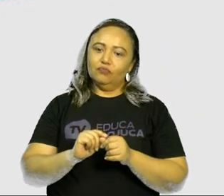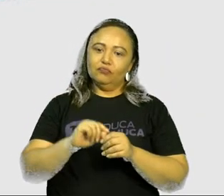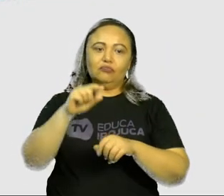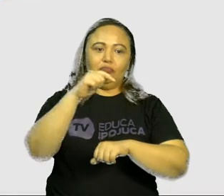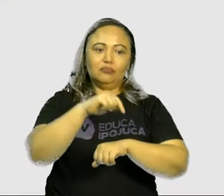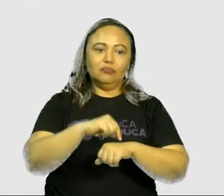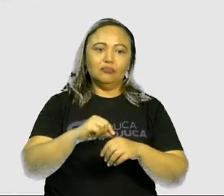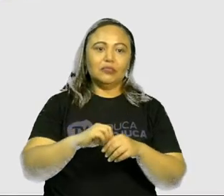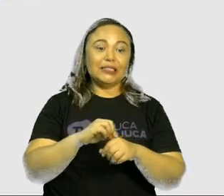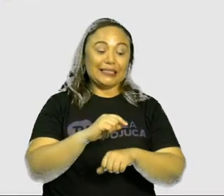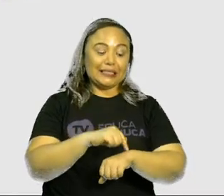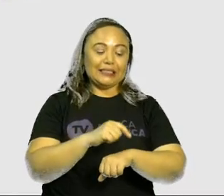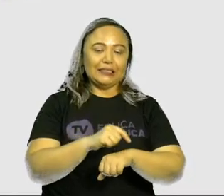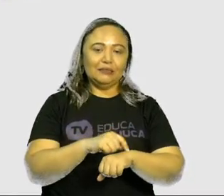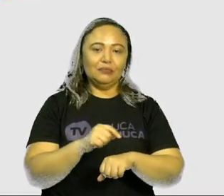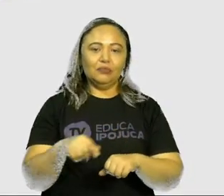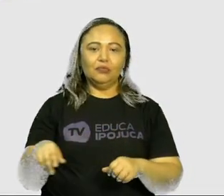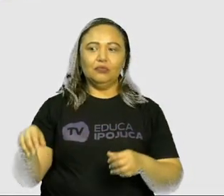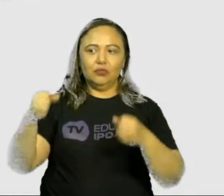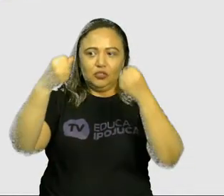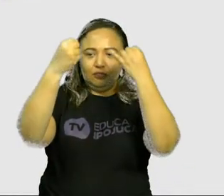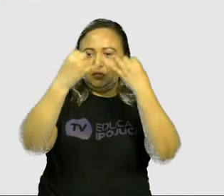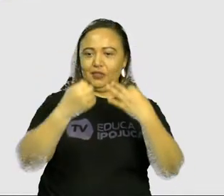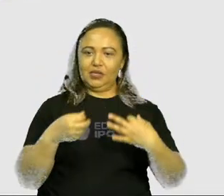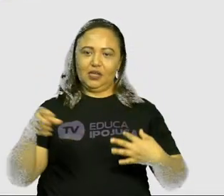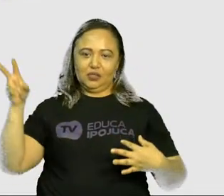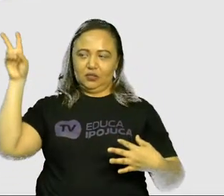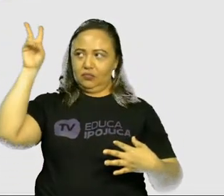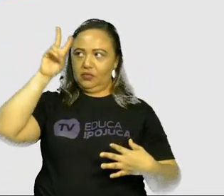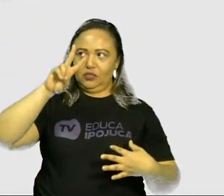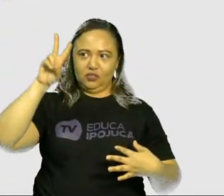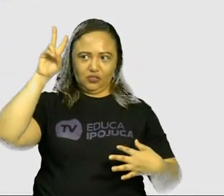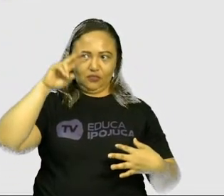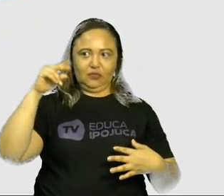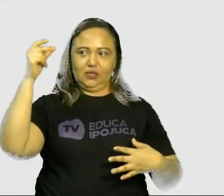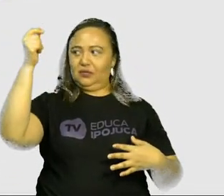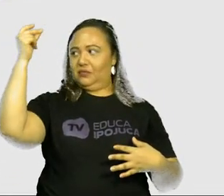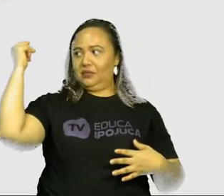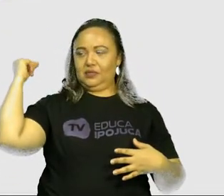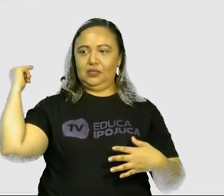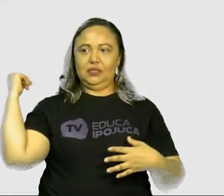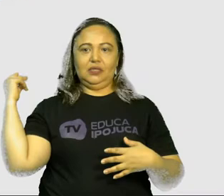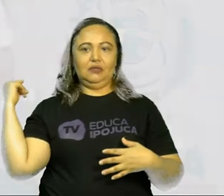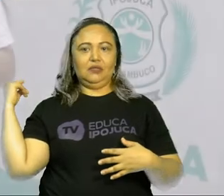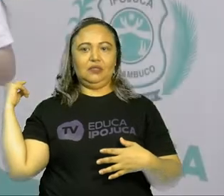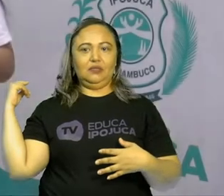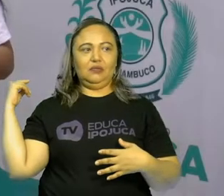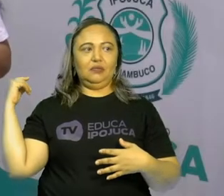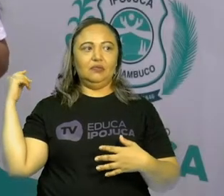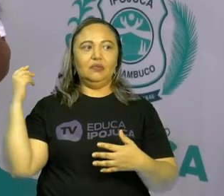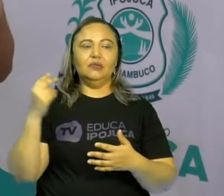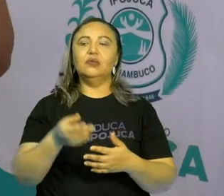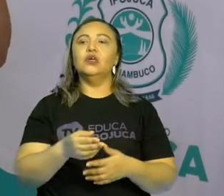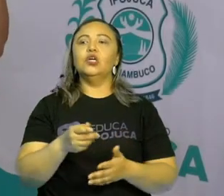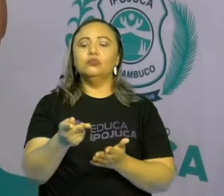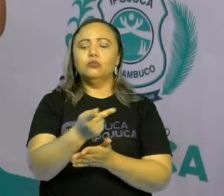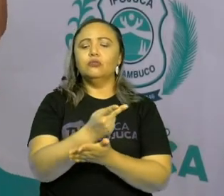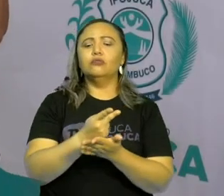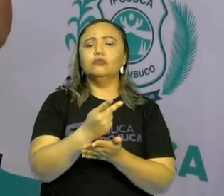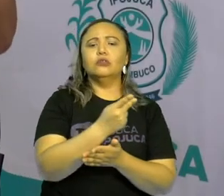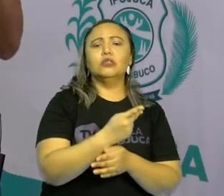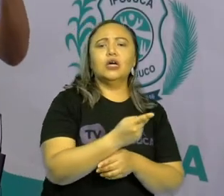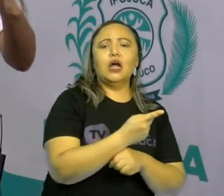tempo com imagem da pré-histórias até os dias atuais. Você vai capturar em livros antigos,